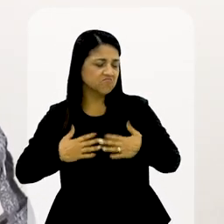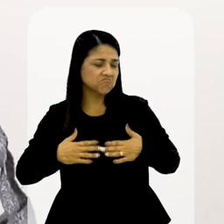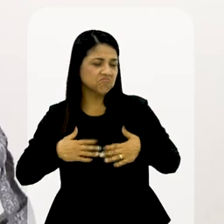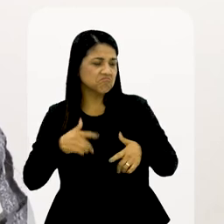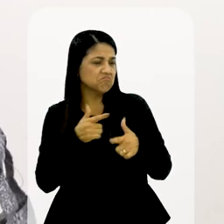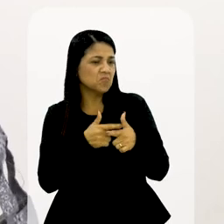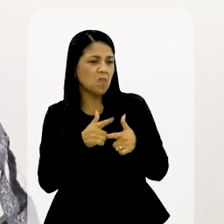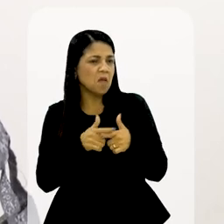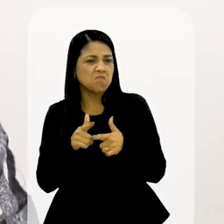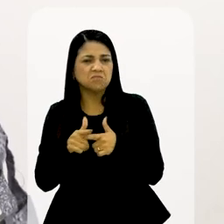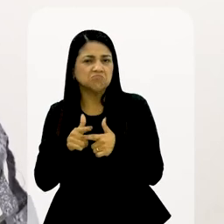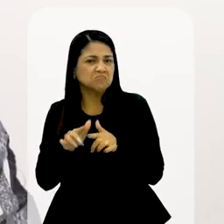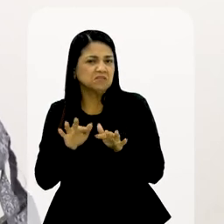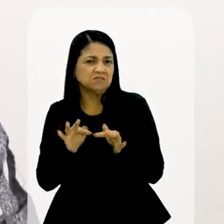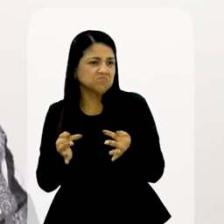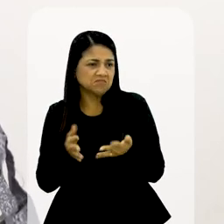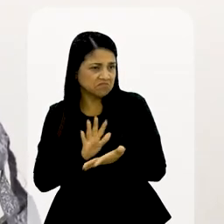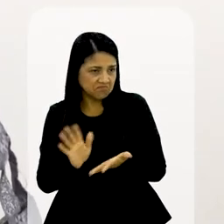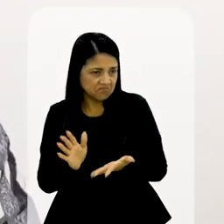problemas.